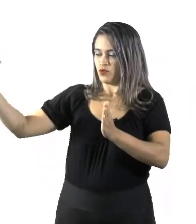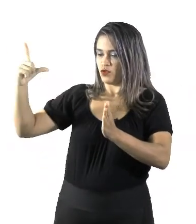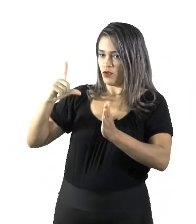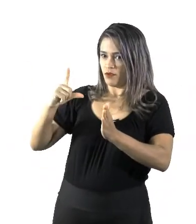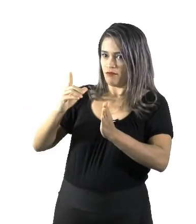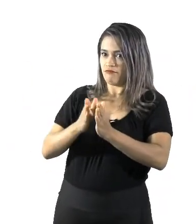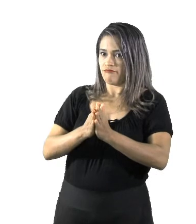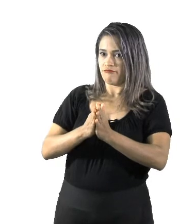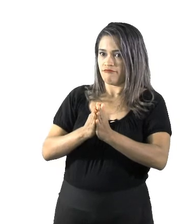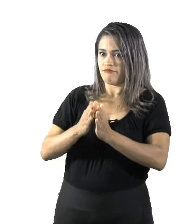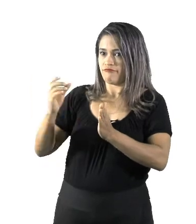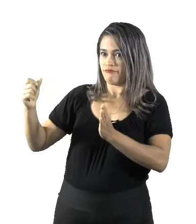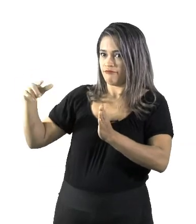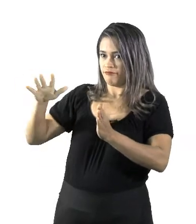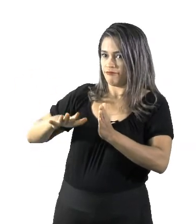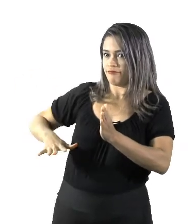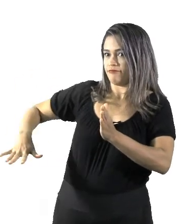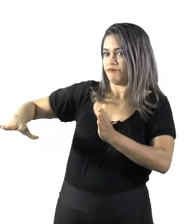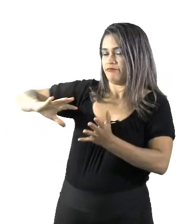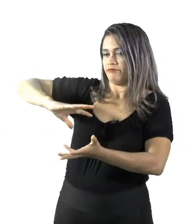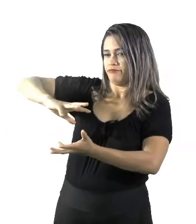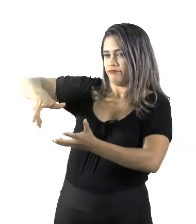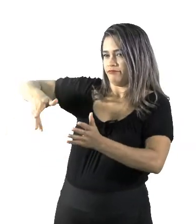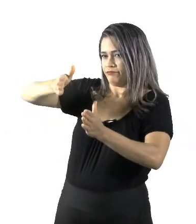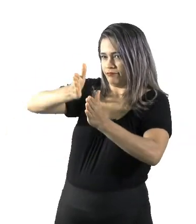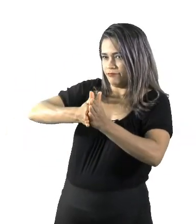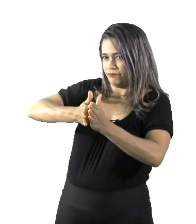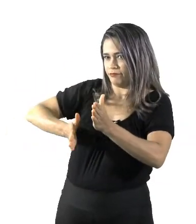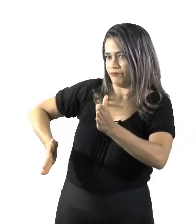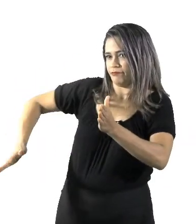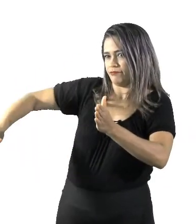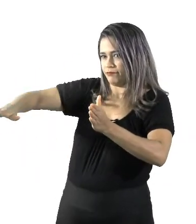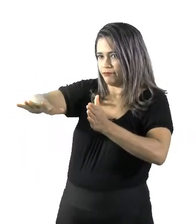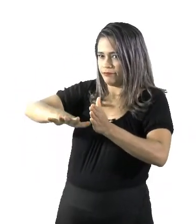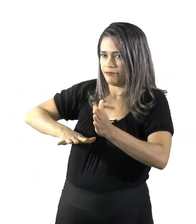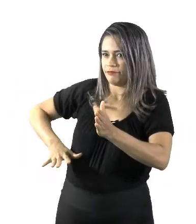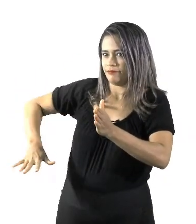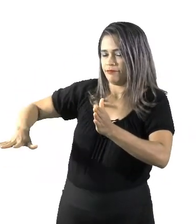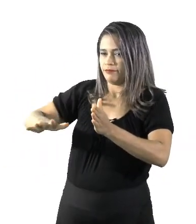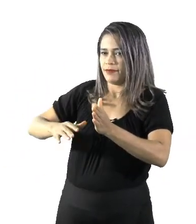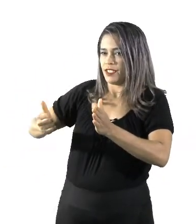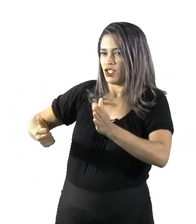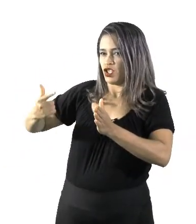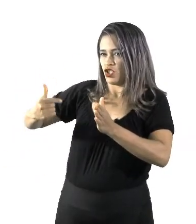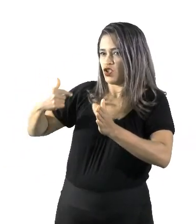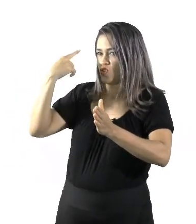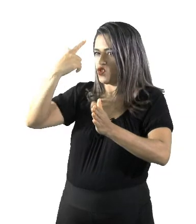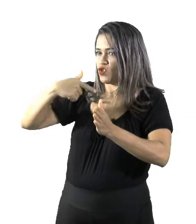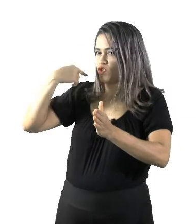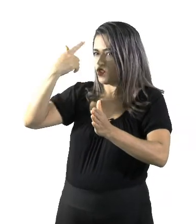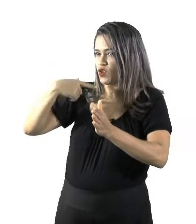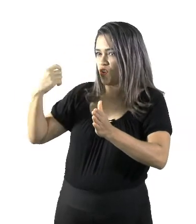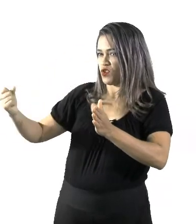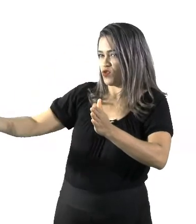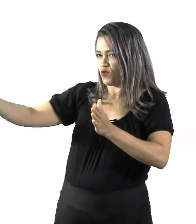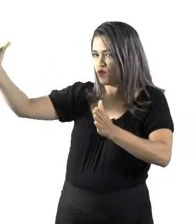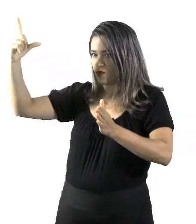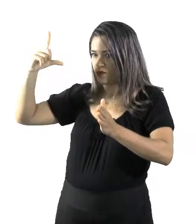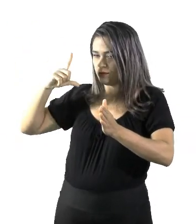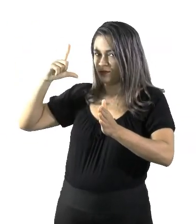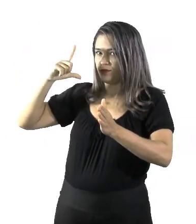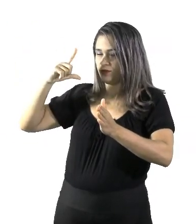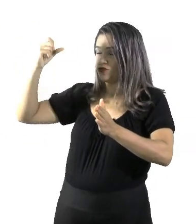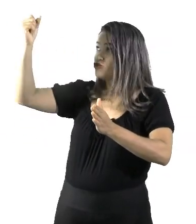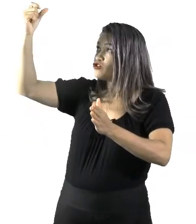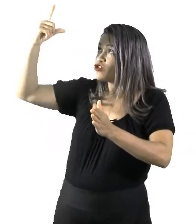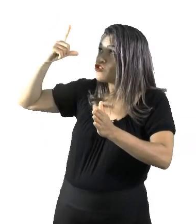neste lado do nosso planeta, este lado está recebendo as 12 horas de luz, as 12 horas de Sol.